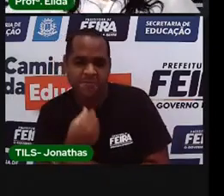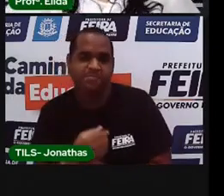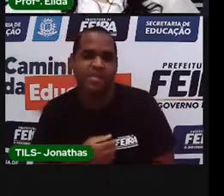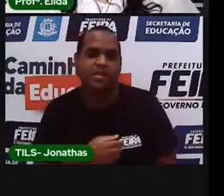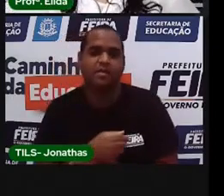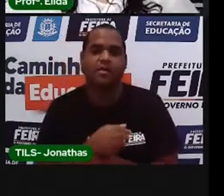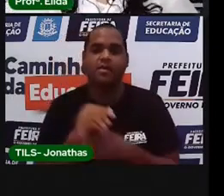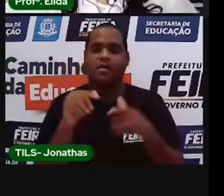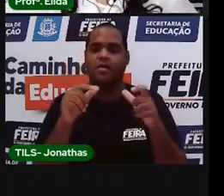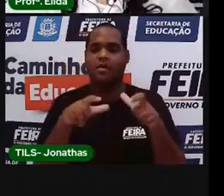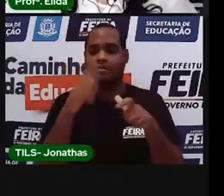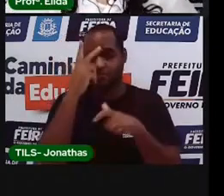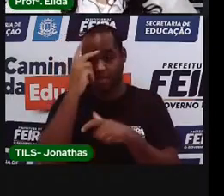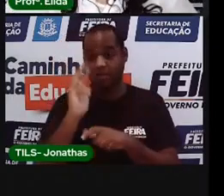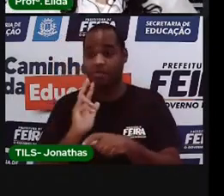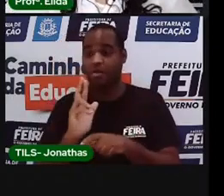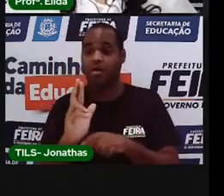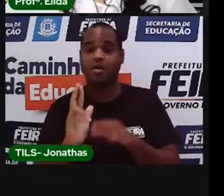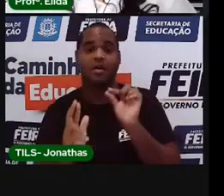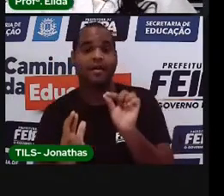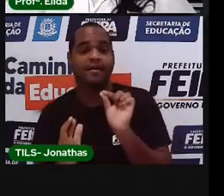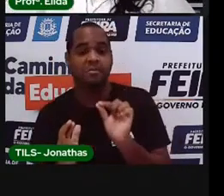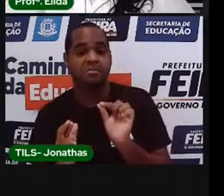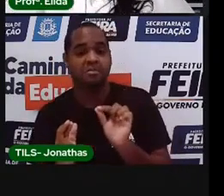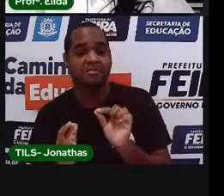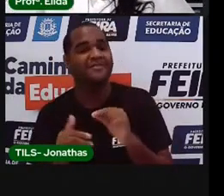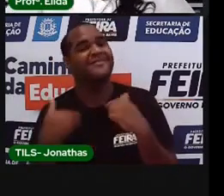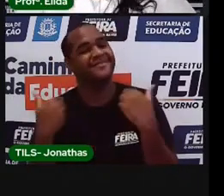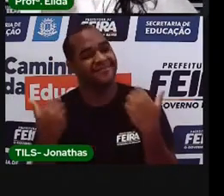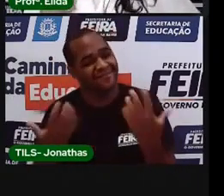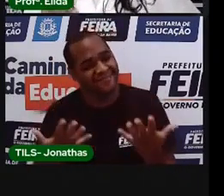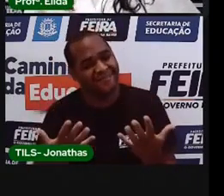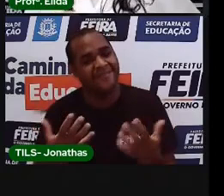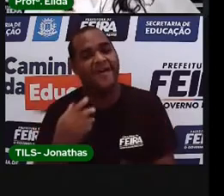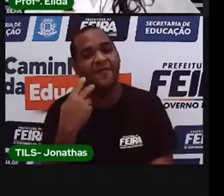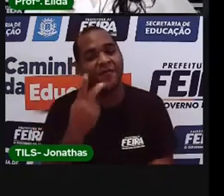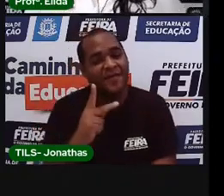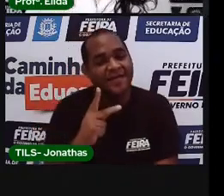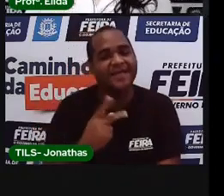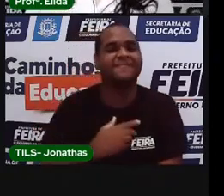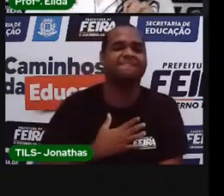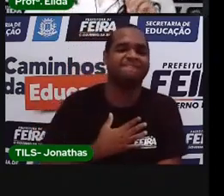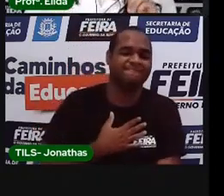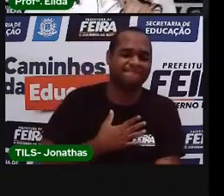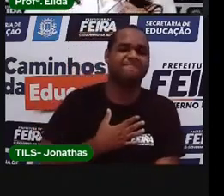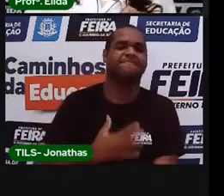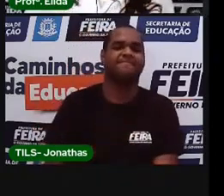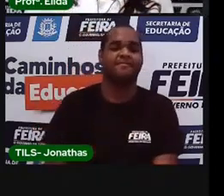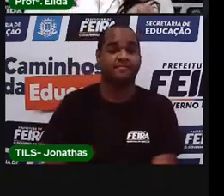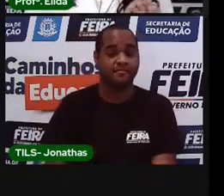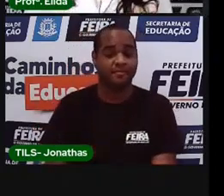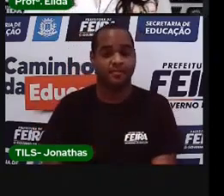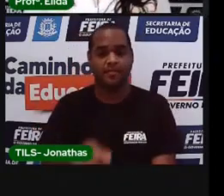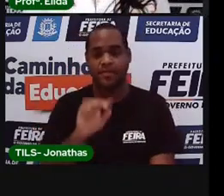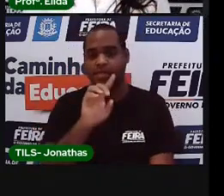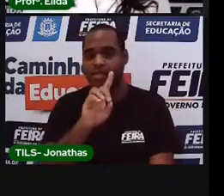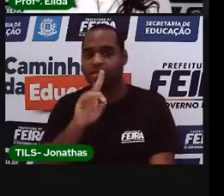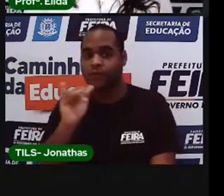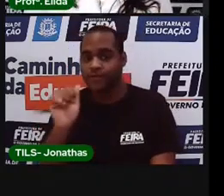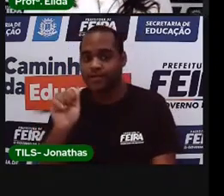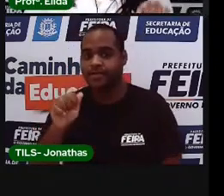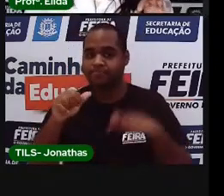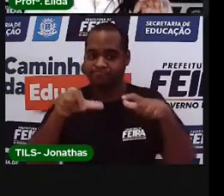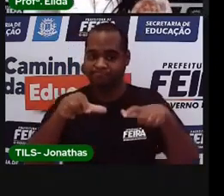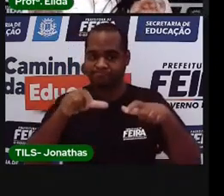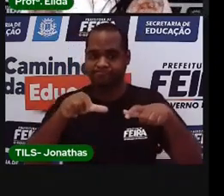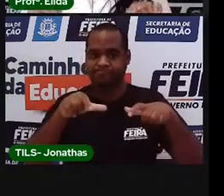Quem é o remetente? Muito bem, é você. A data e o local.